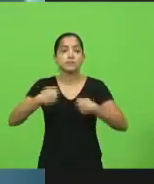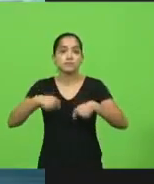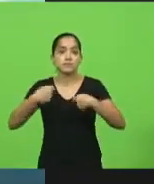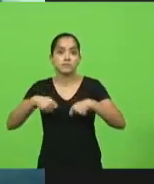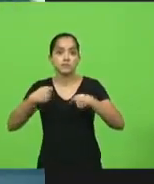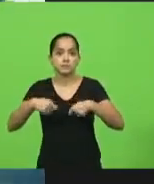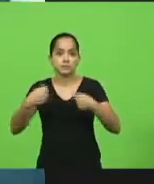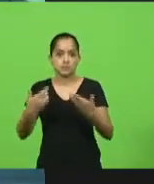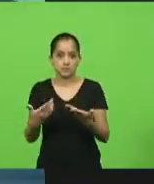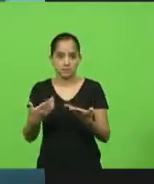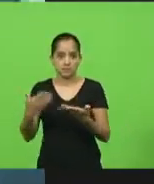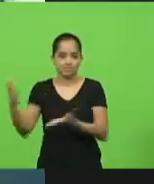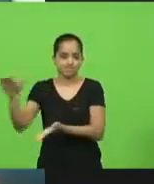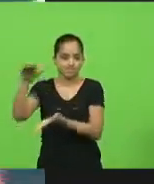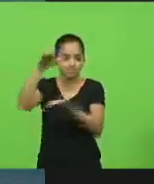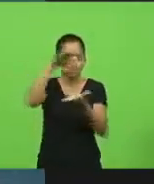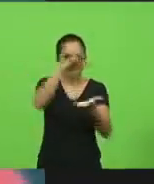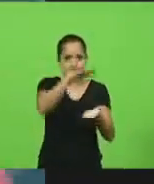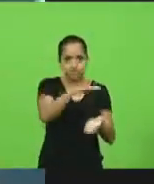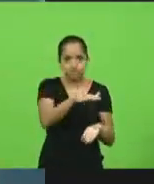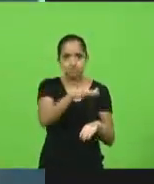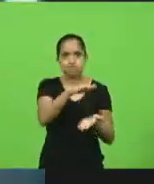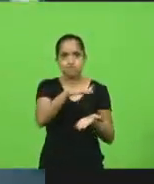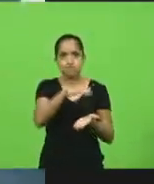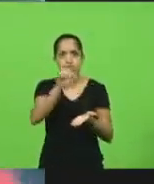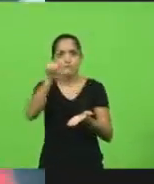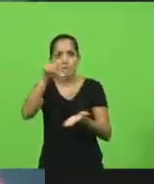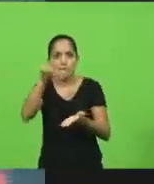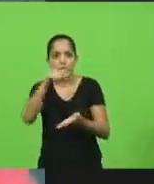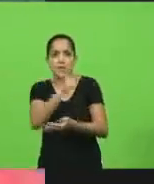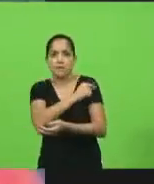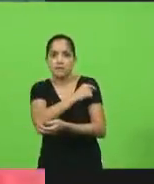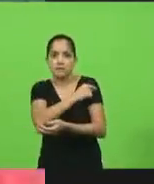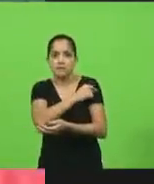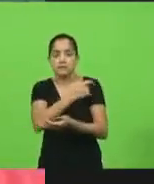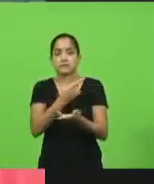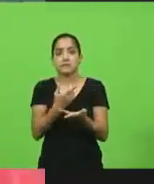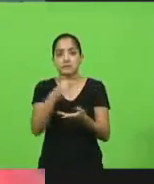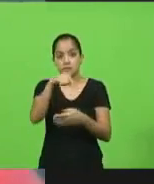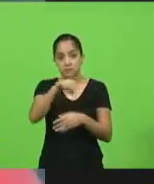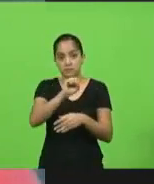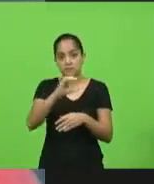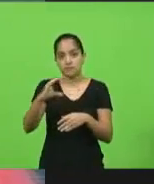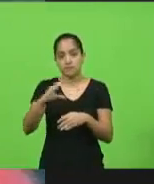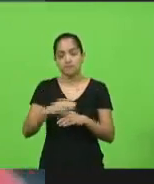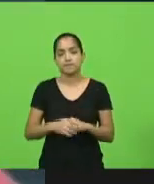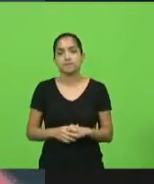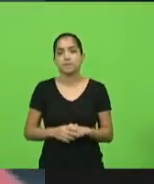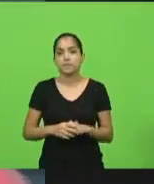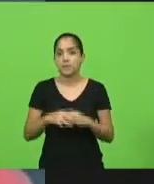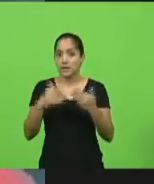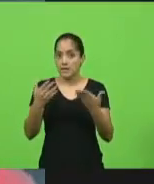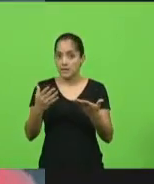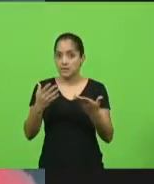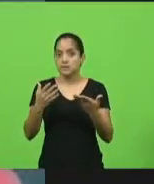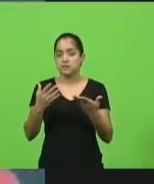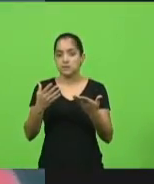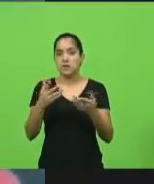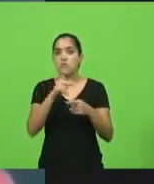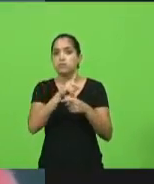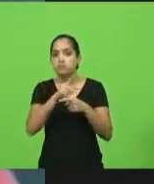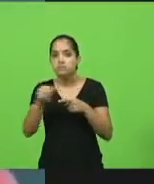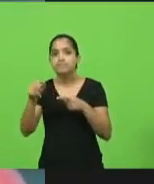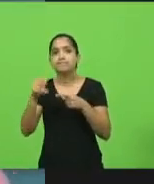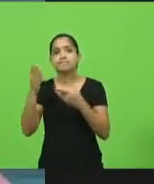remessa imediata de maior número de vacinas para Santa Catarina. Essa é uma grande conquista do senador